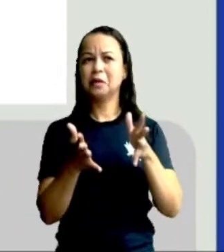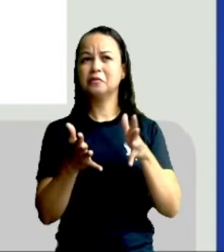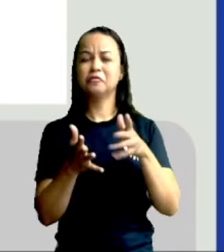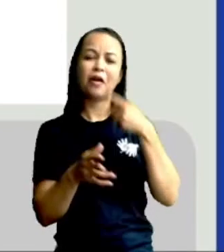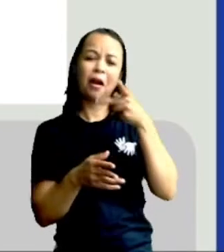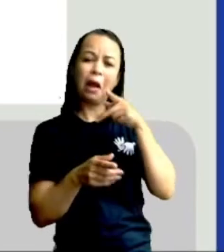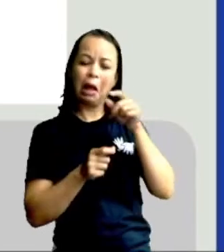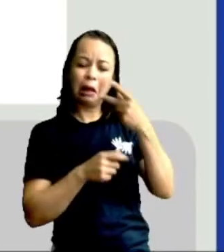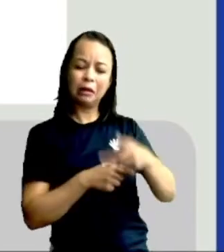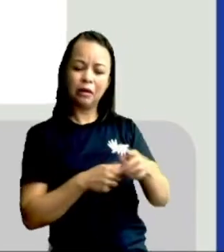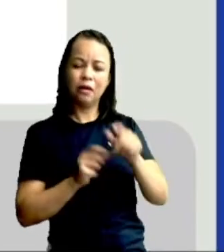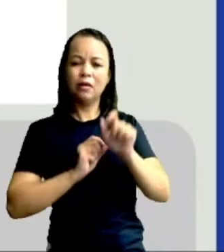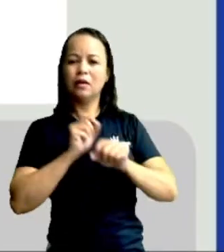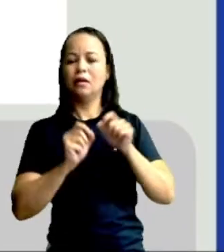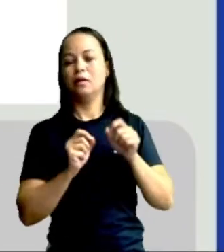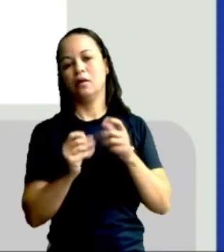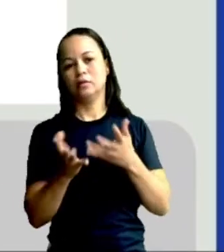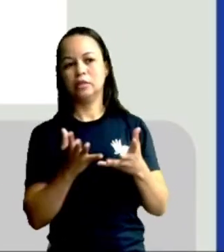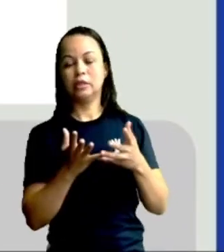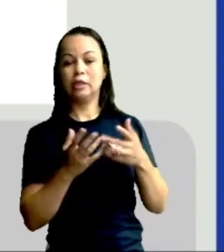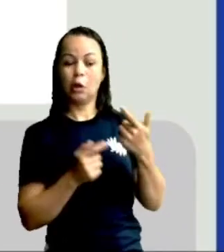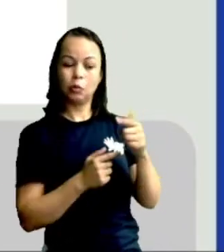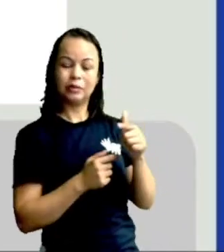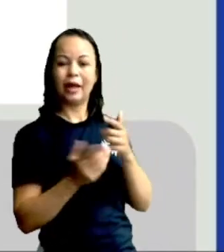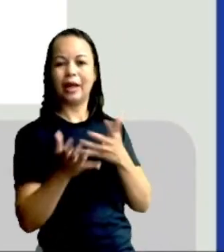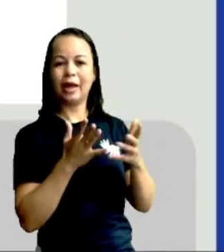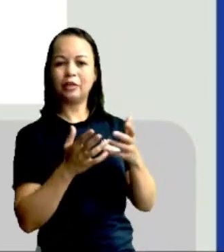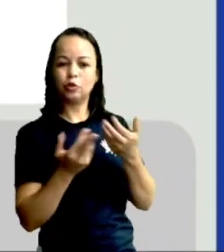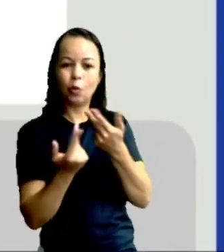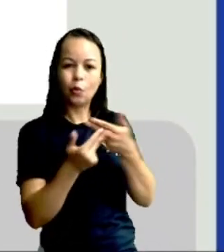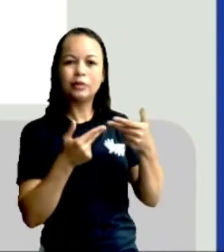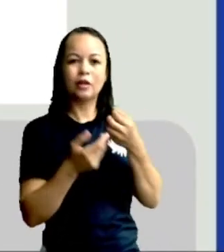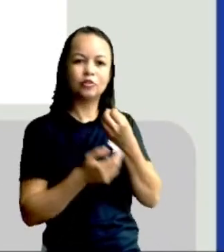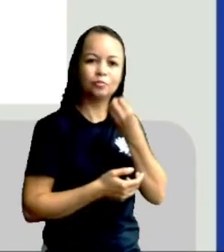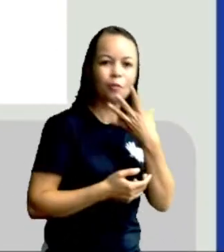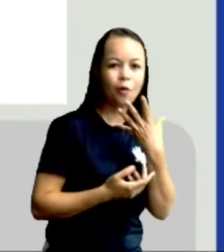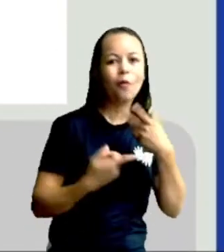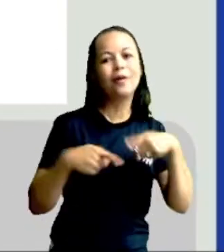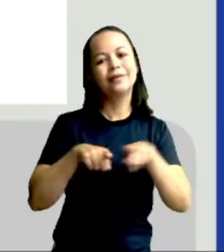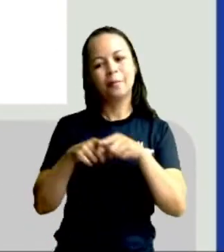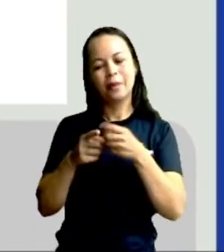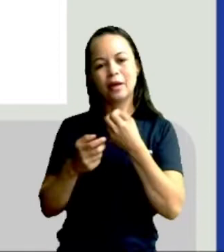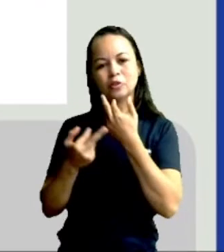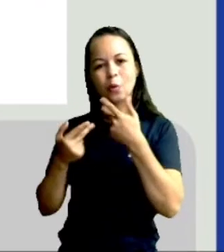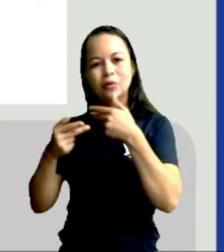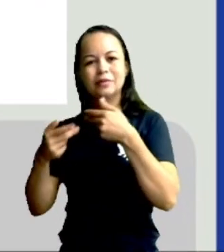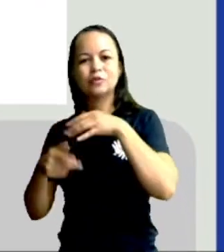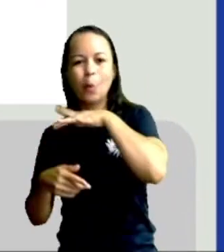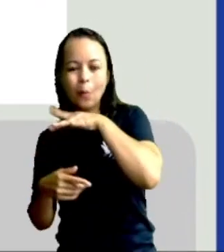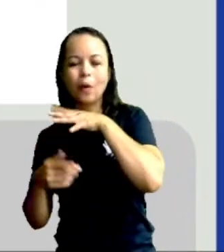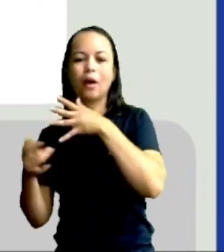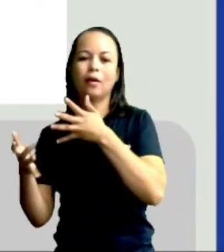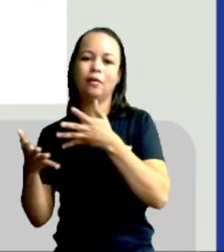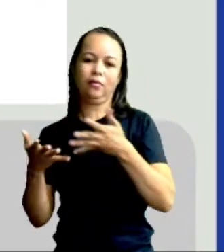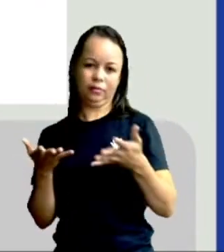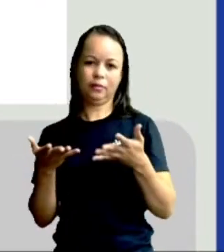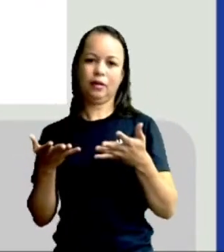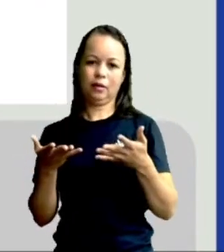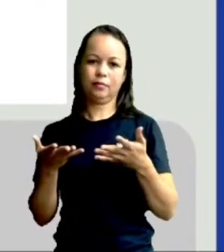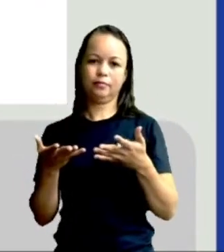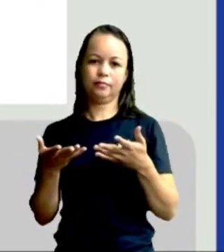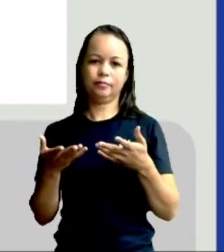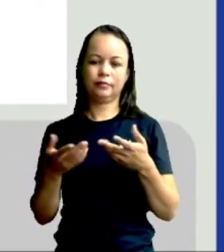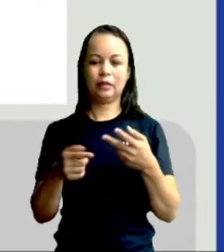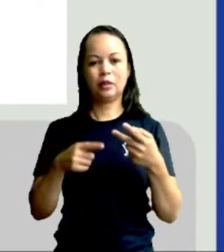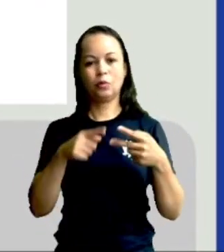que não tem os prós e, também, as claras, a gente não pode, jamais, deixar de colocar nessa equação os